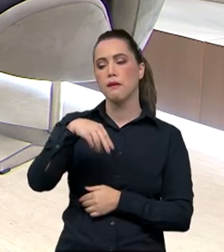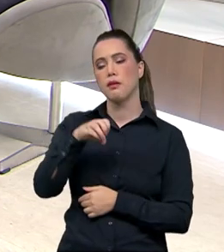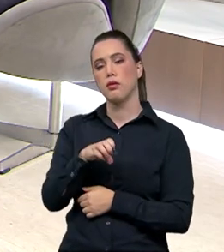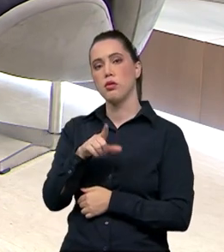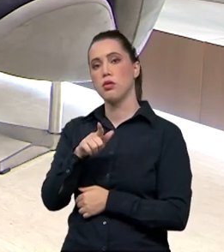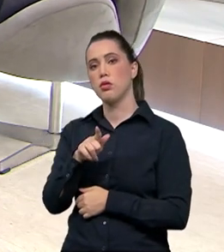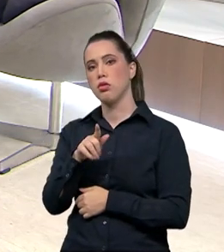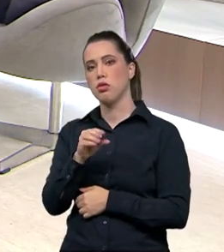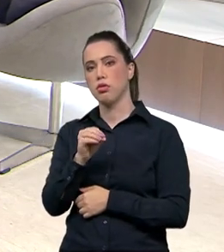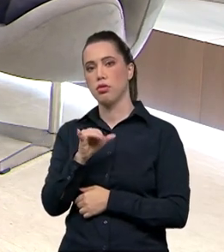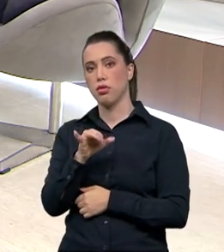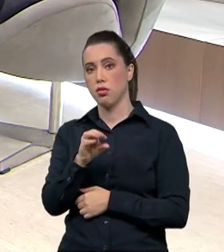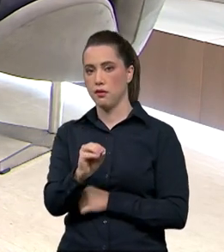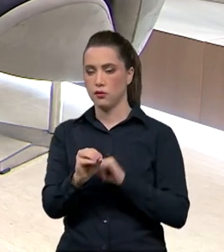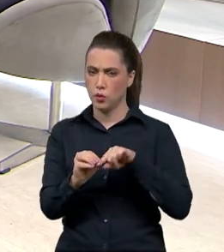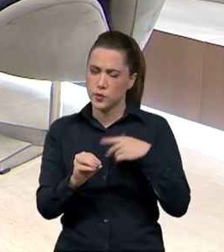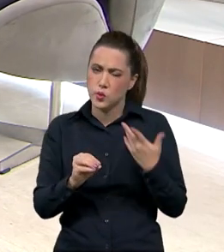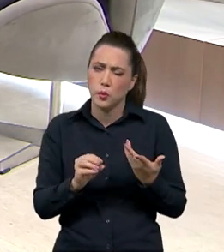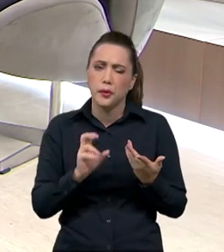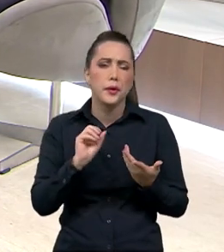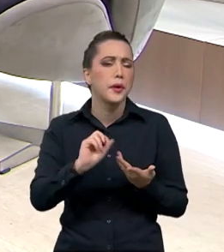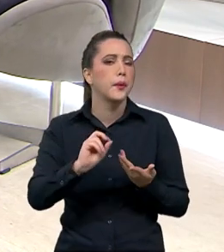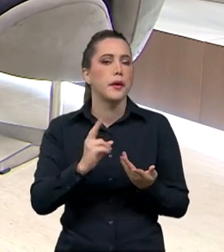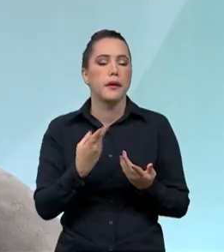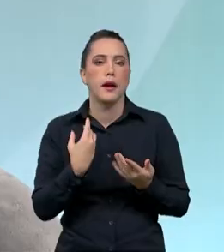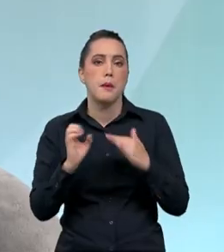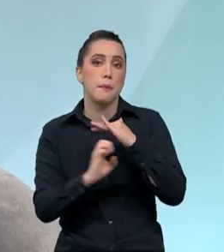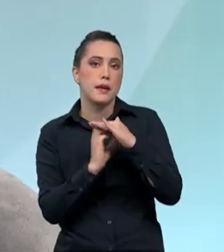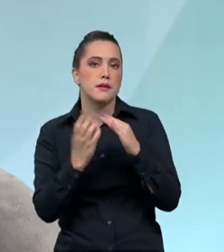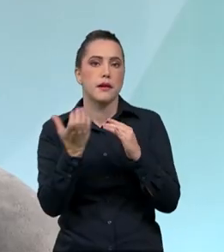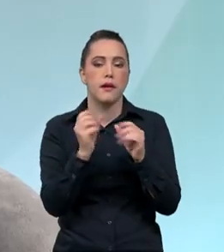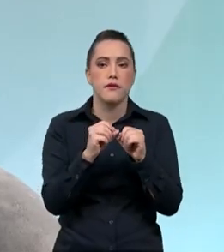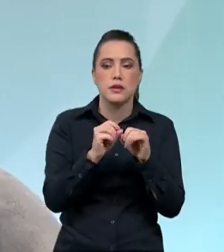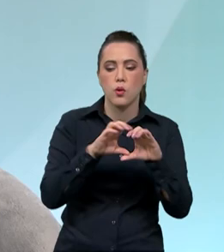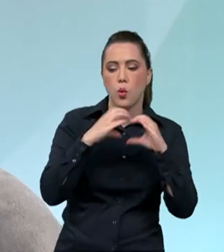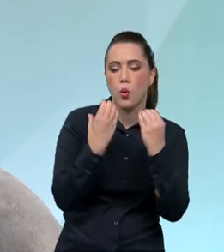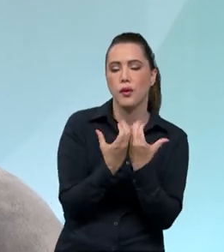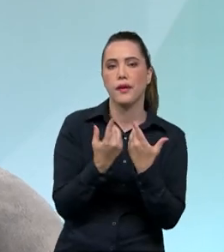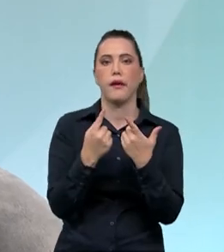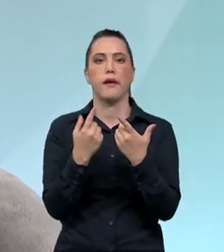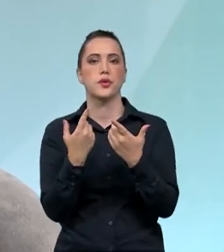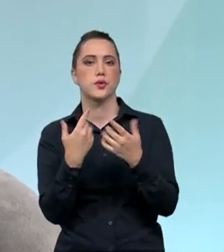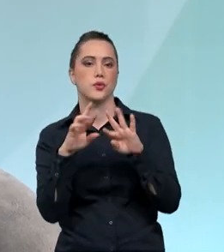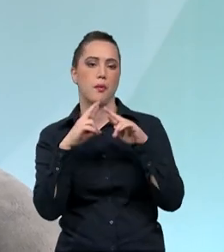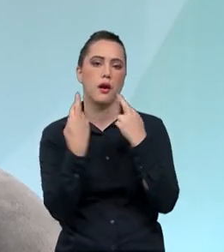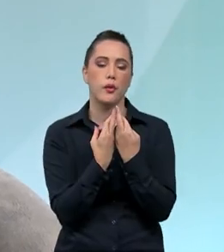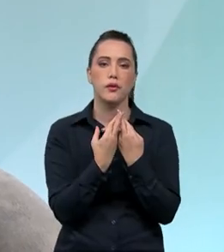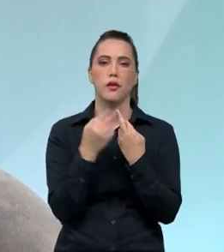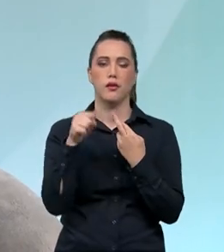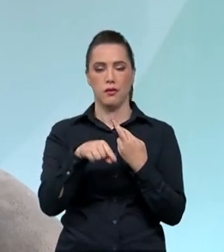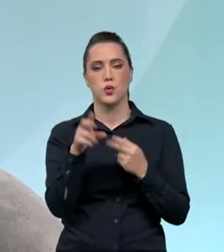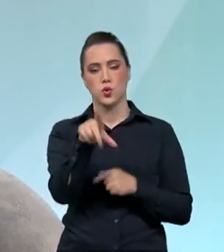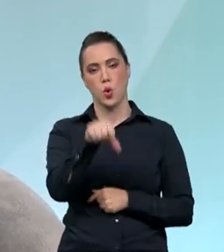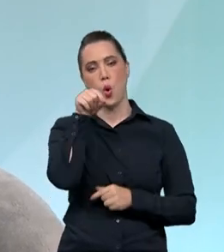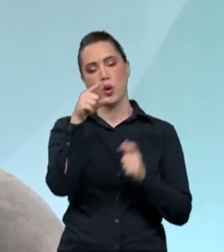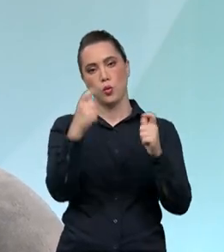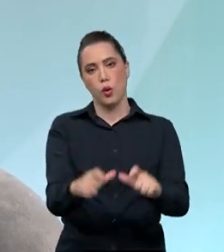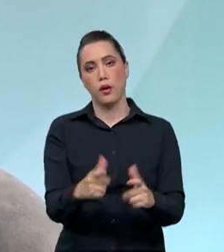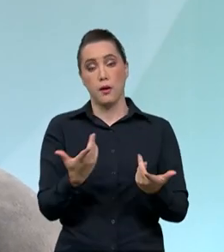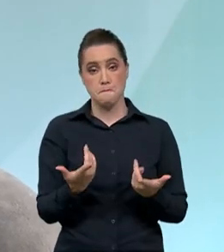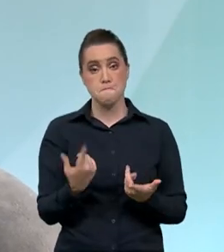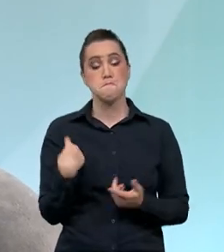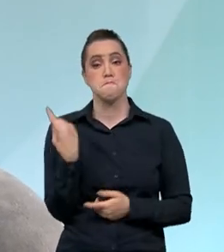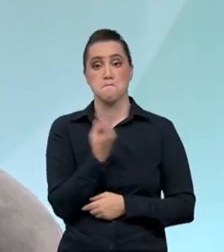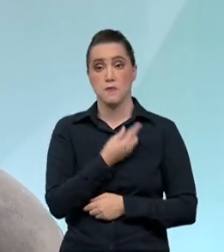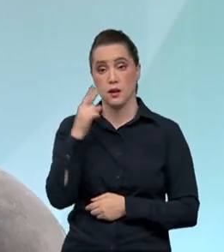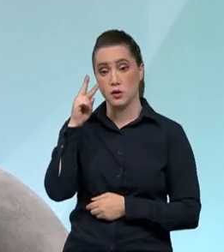no Brasil, seguido ali pelo Rio de Janeiro e por Foz do Iguaçu, que também está muito preparada e que participa sempre